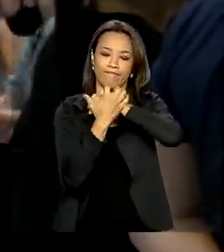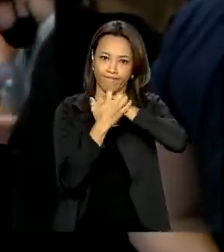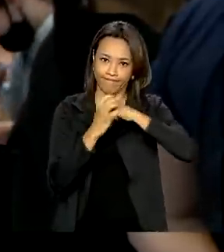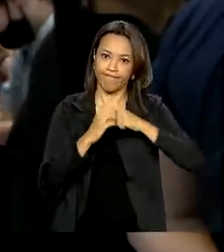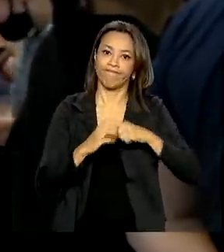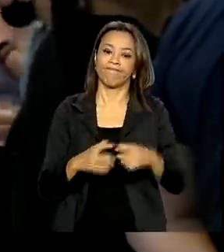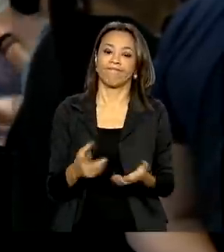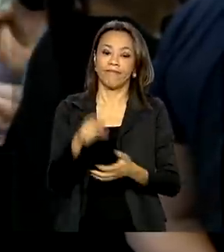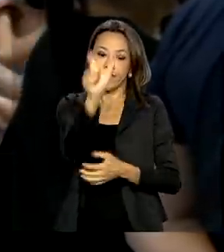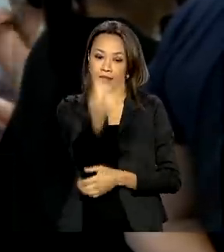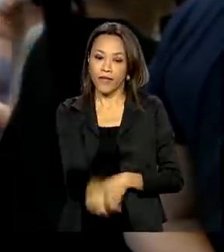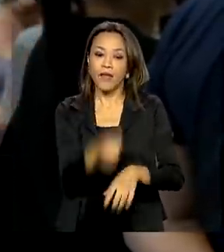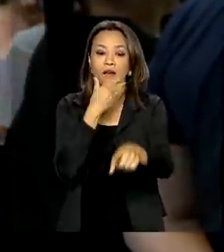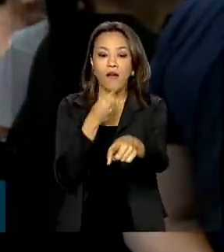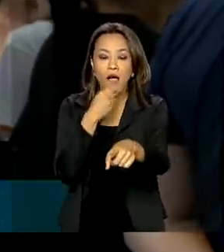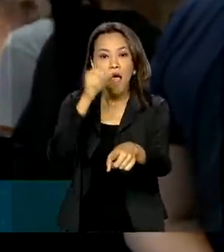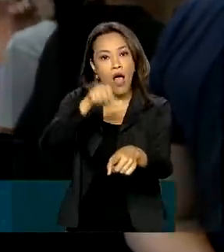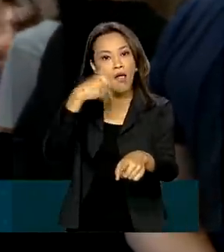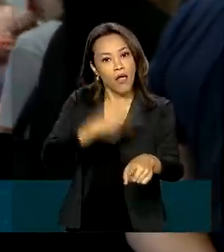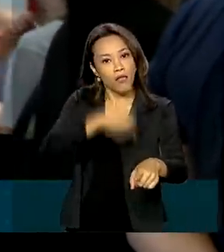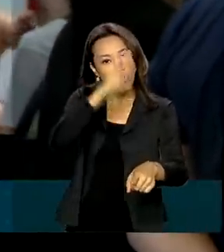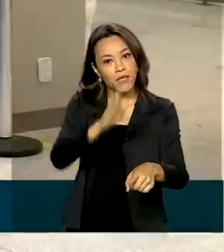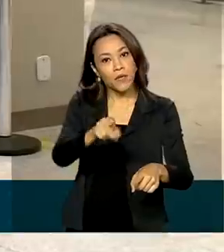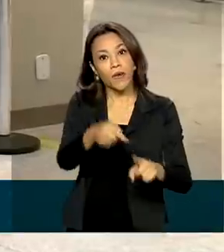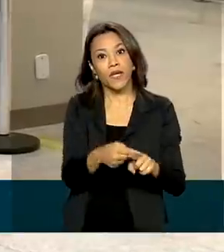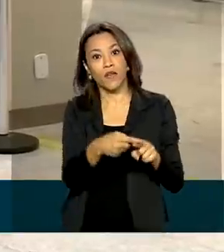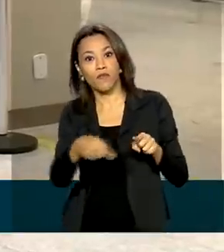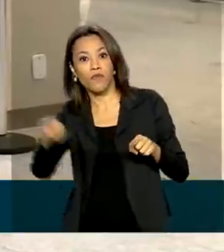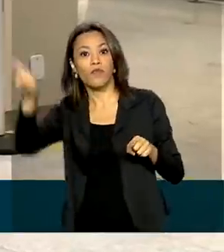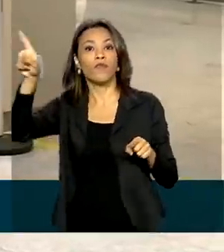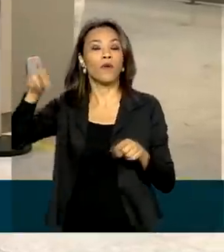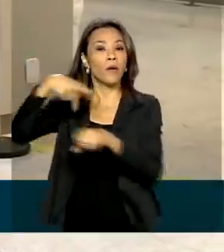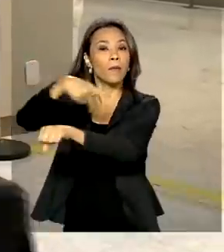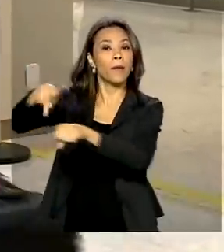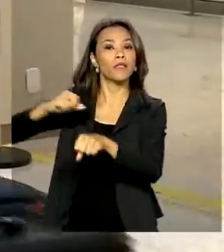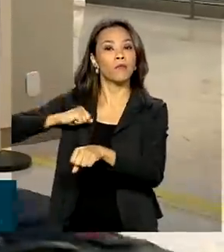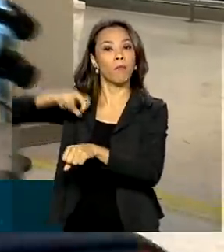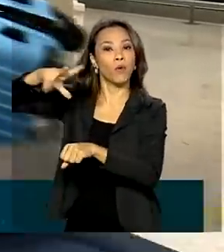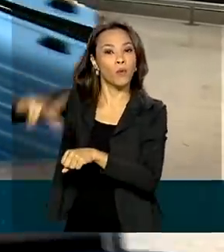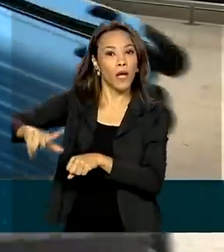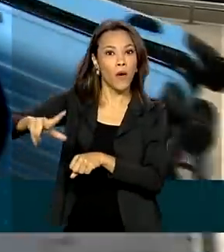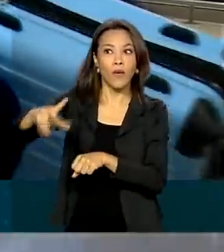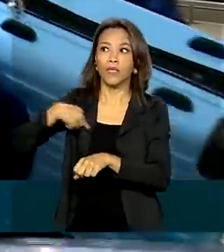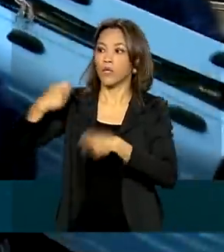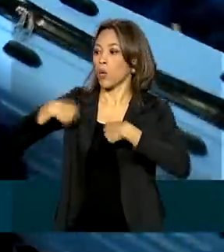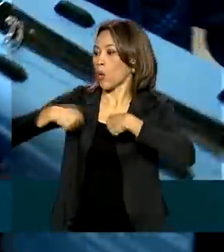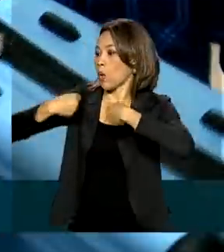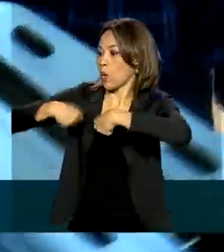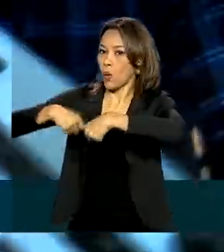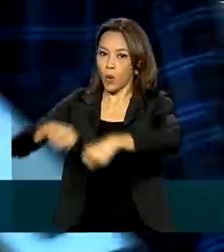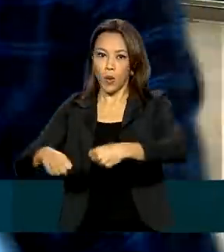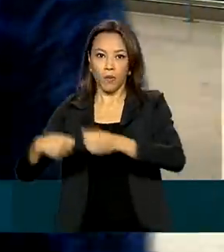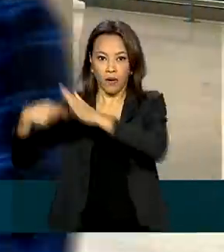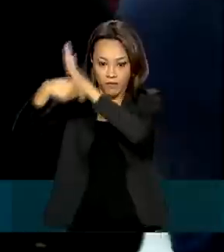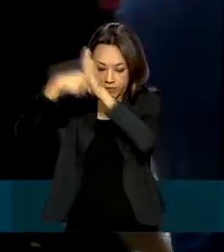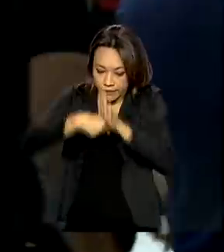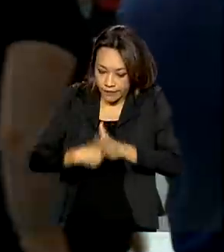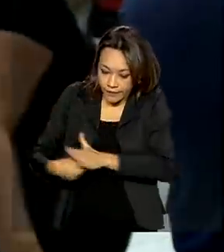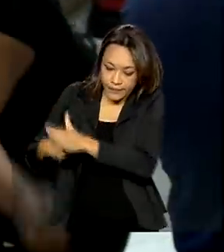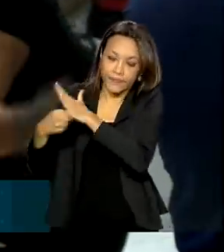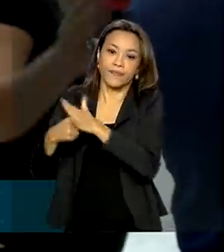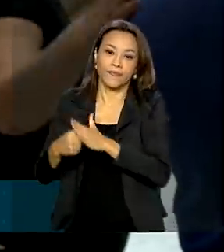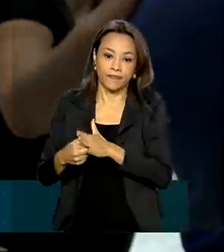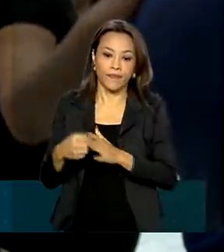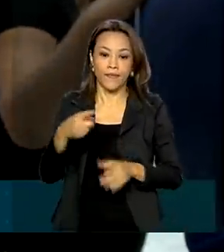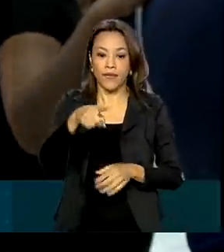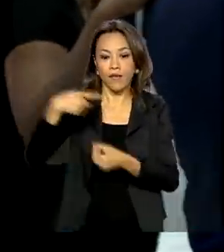O Willi é brasileiro e passou o último ano em Portugal. Nos últimos dias, teve que correr para fazer um teste de coronavírus. Eu estava na